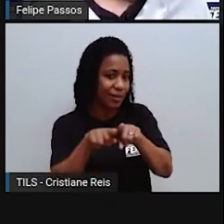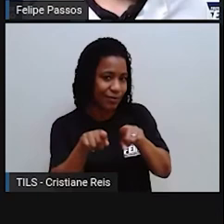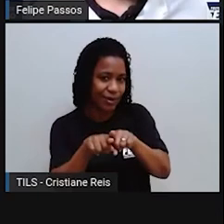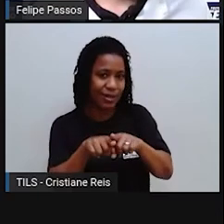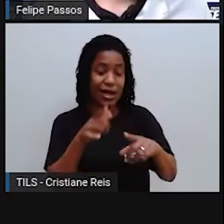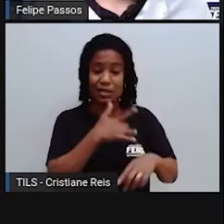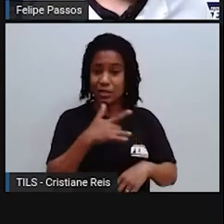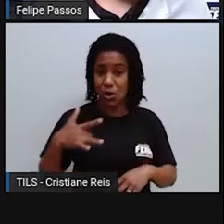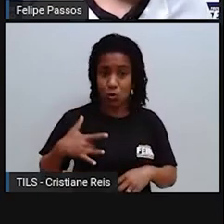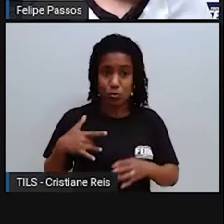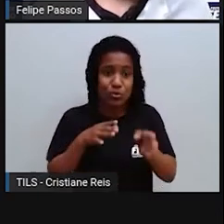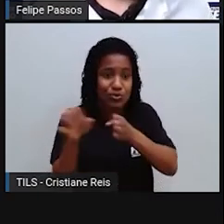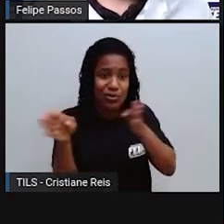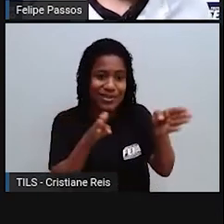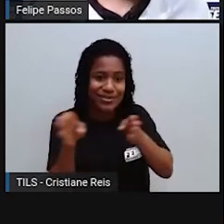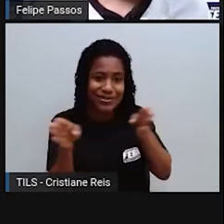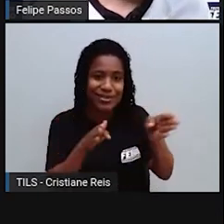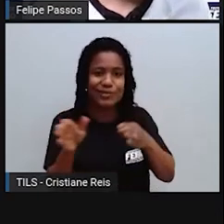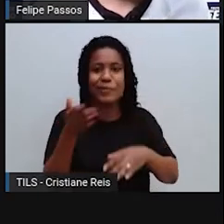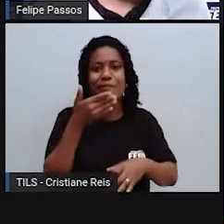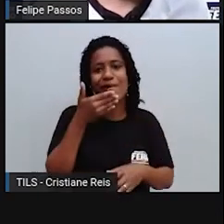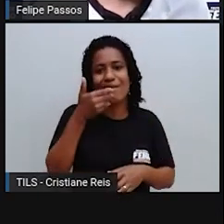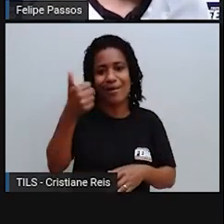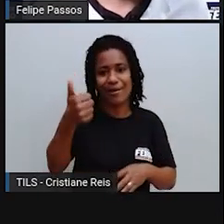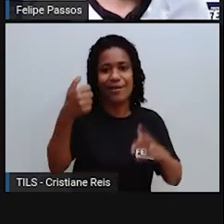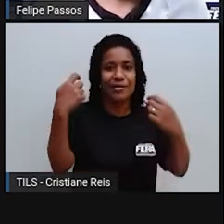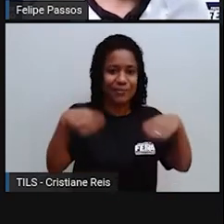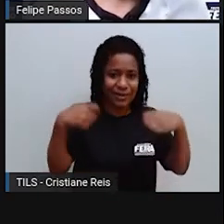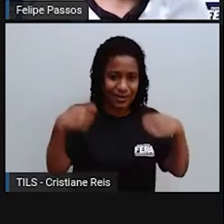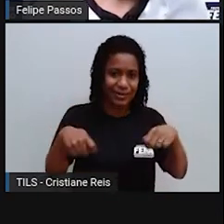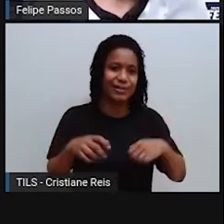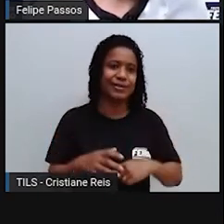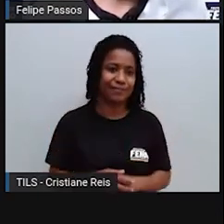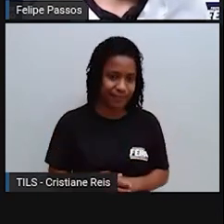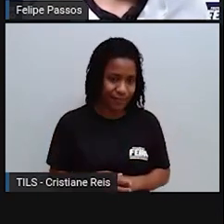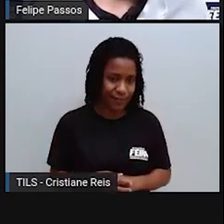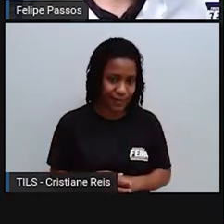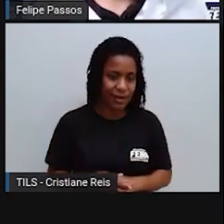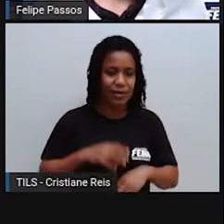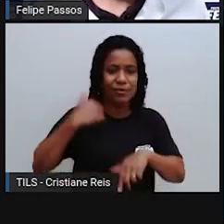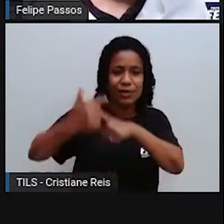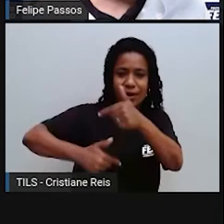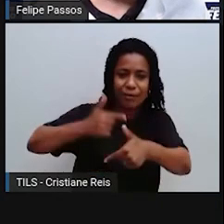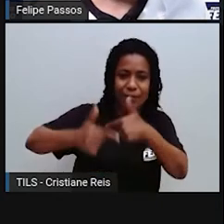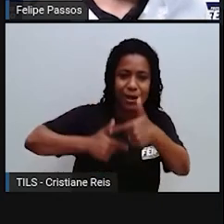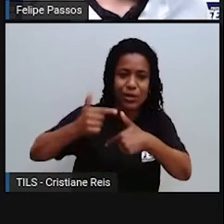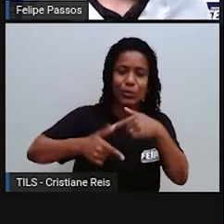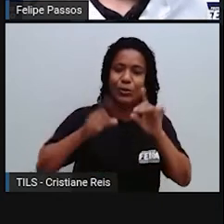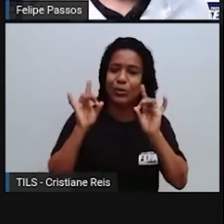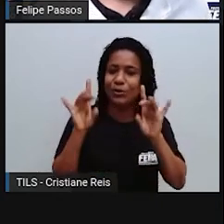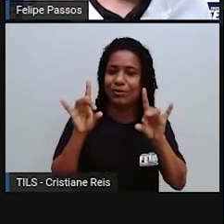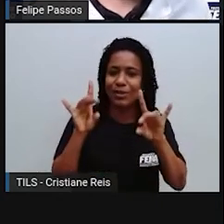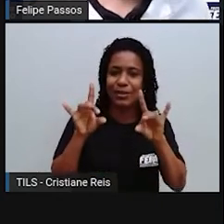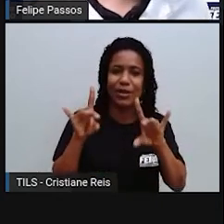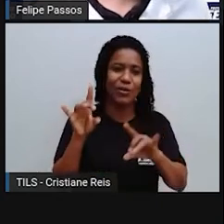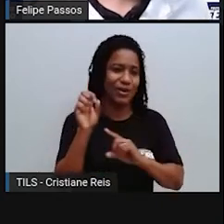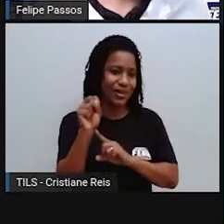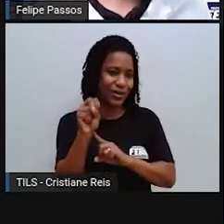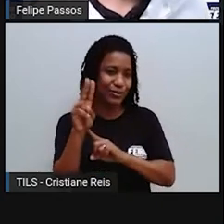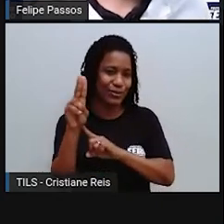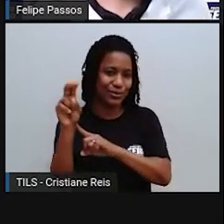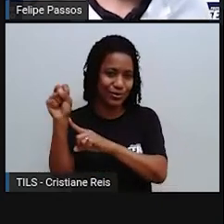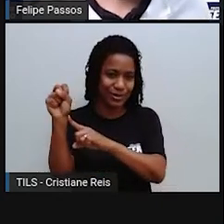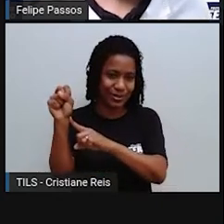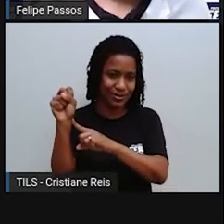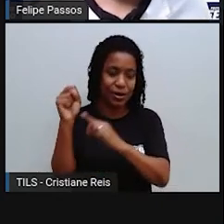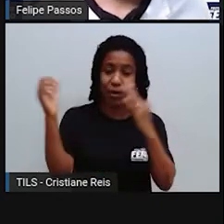saúde, como eu estava falando. A gente tem um serviço bacana, que é o SUS. A gente pode até não achar, mas se você comparar com outros países,